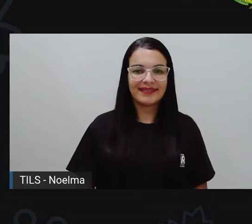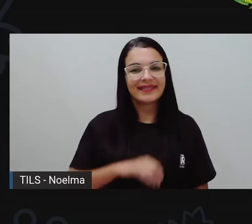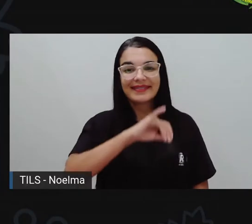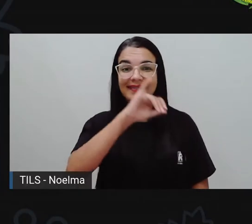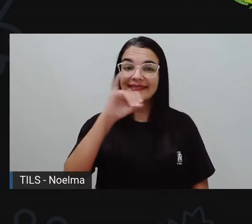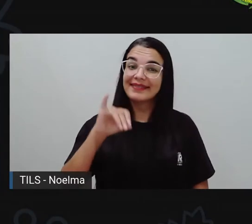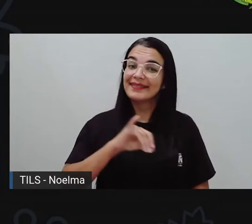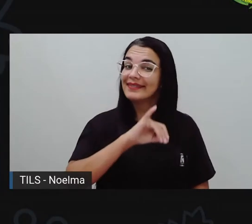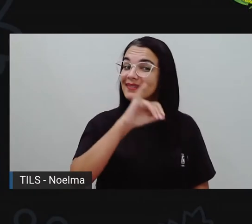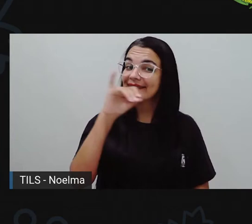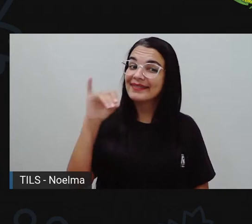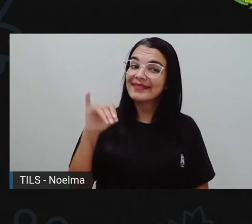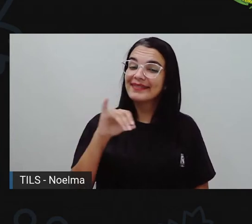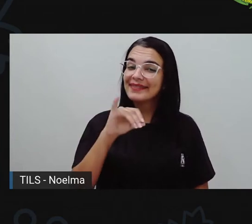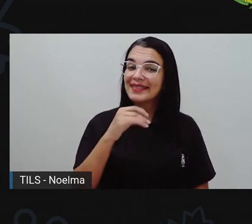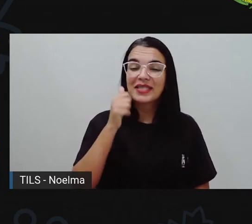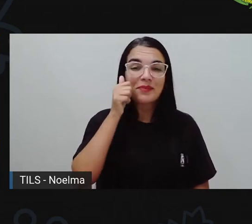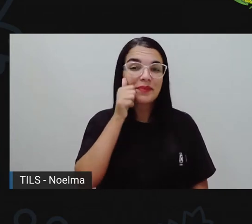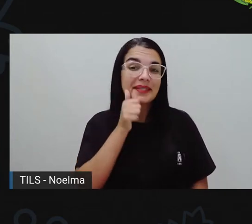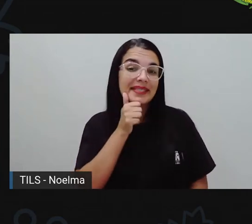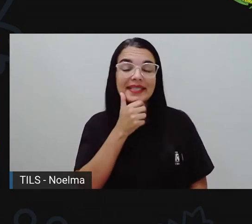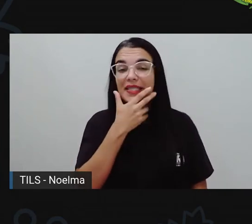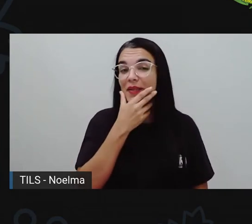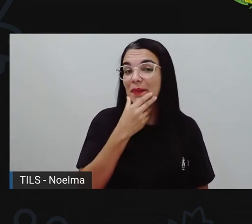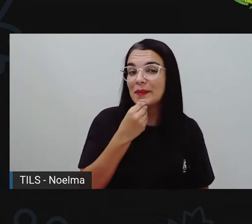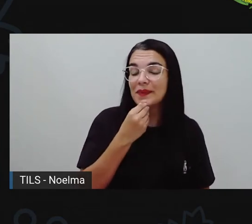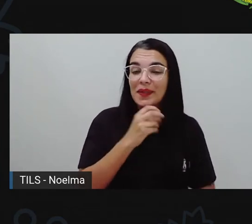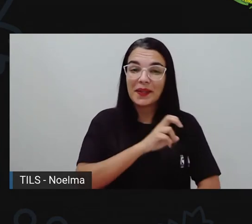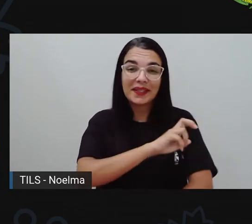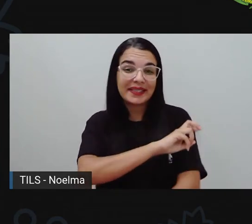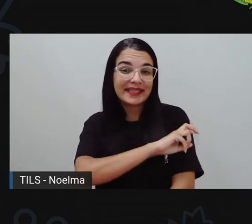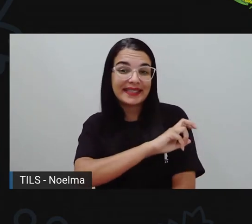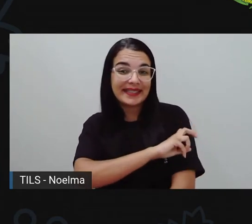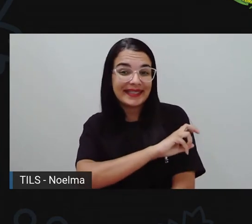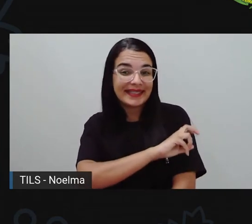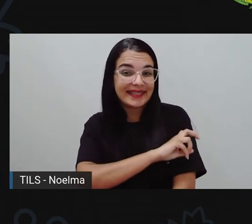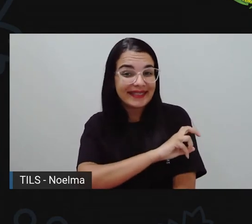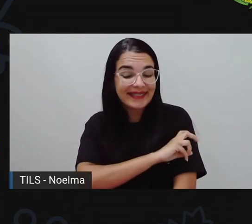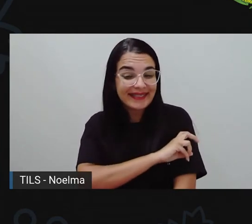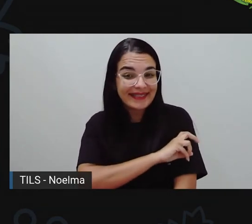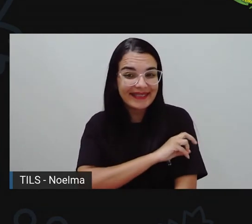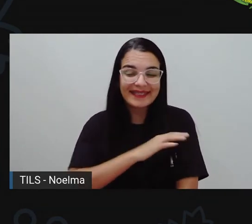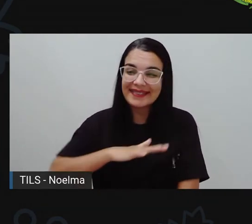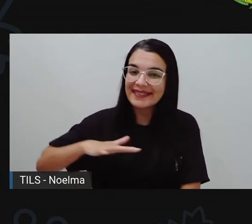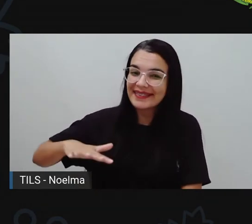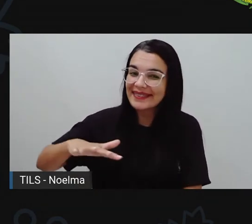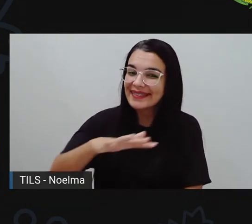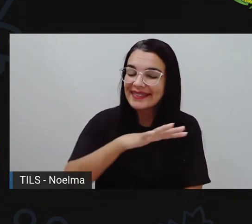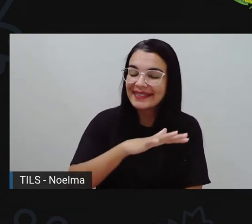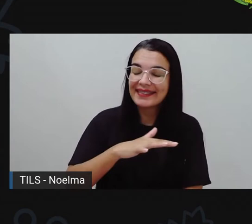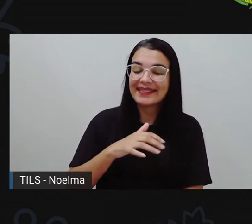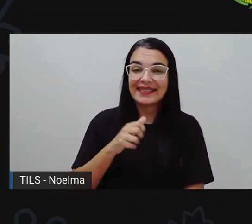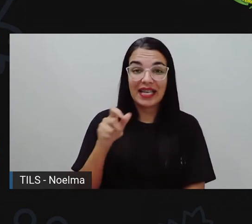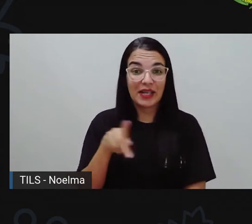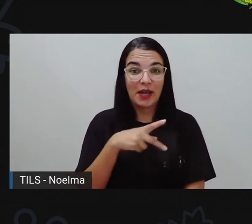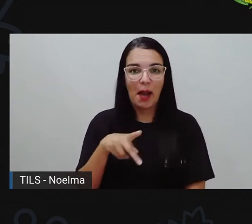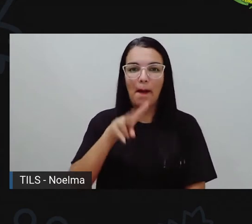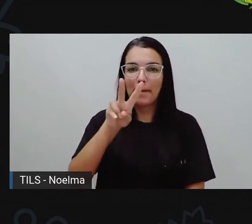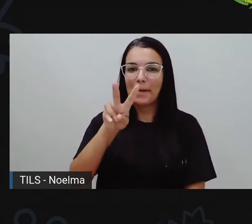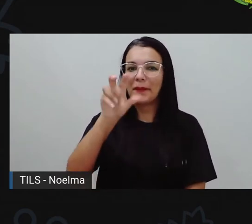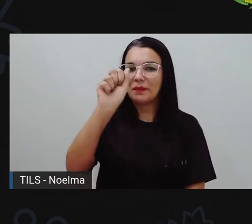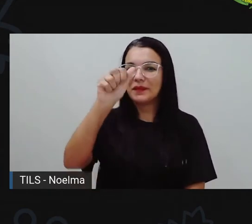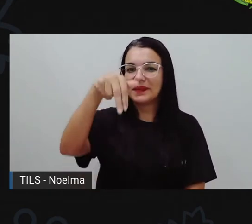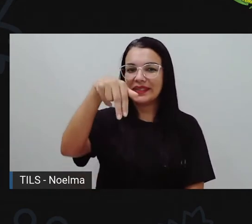Oi, meninos e meninas aí do quinto ano, olhem só, aprovando essa novamente,